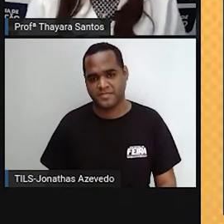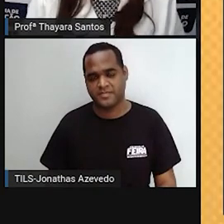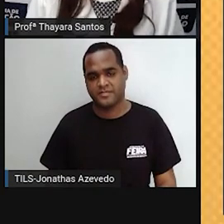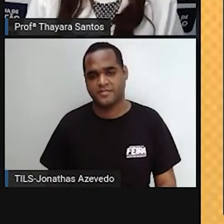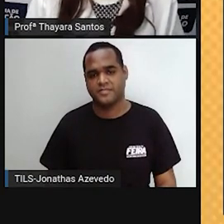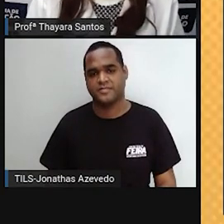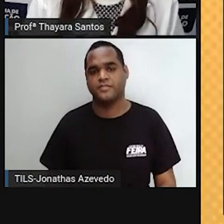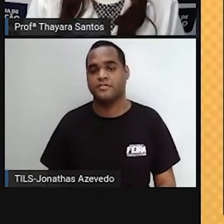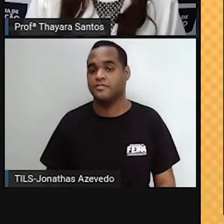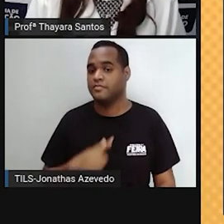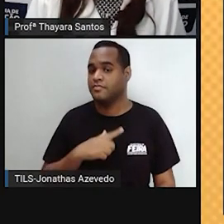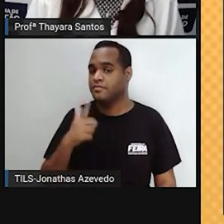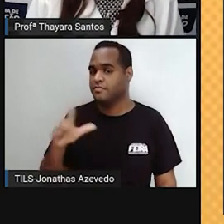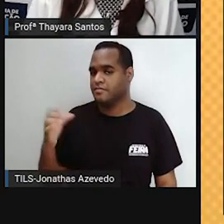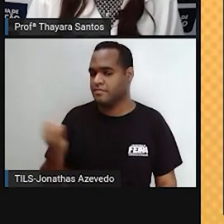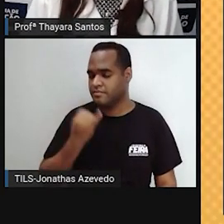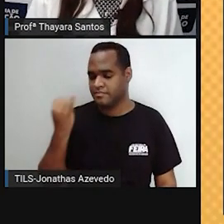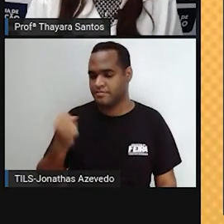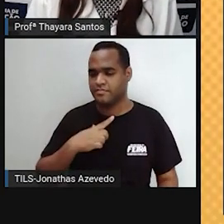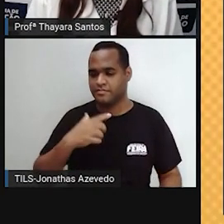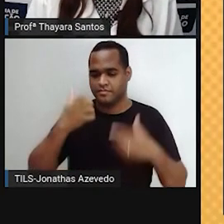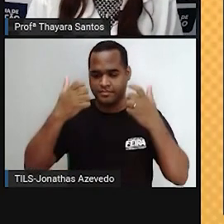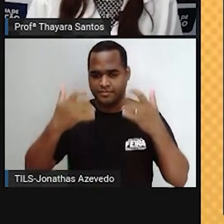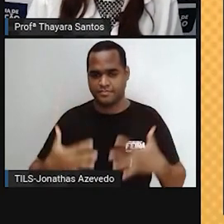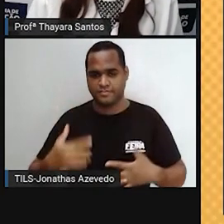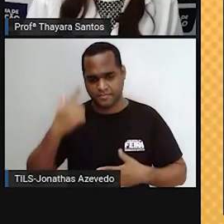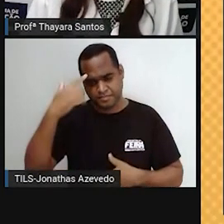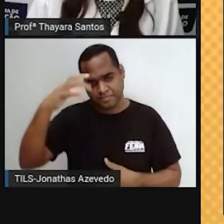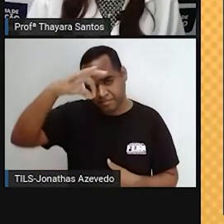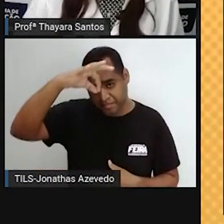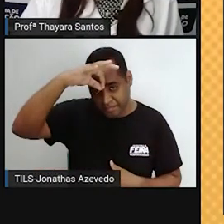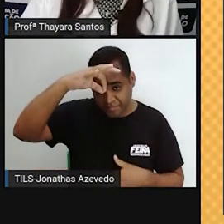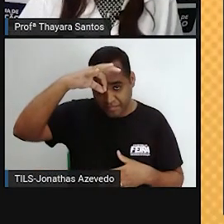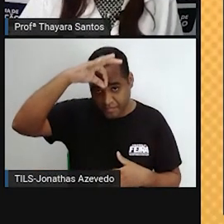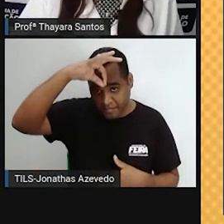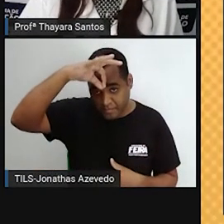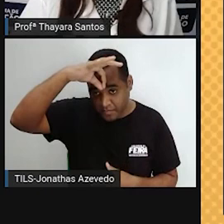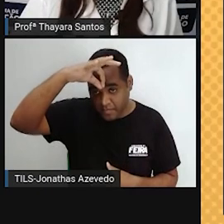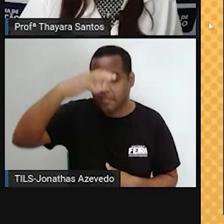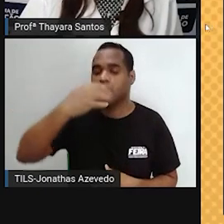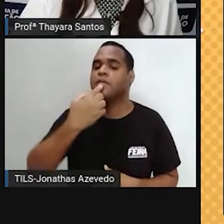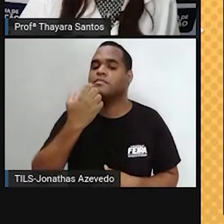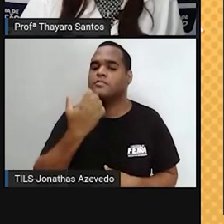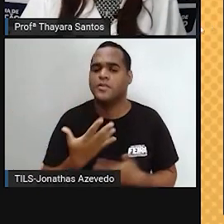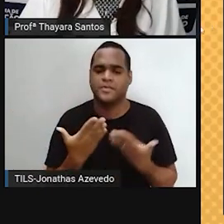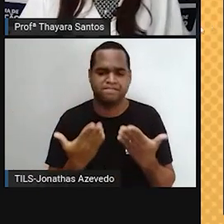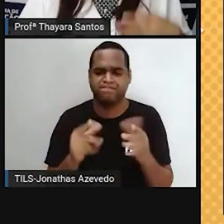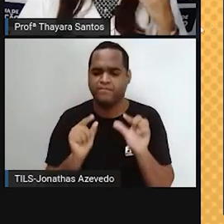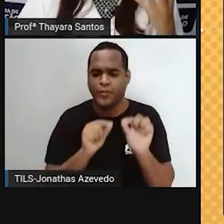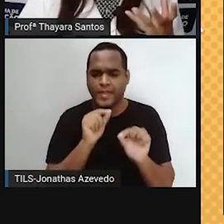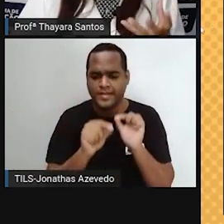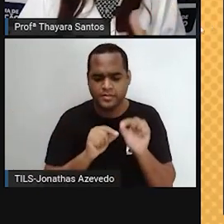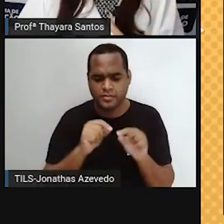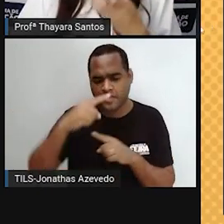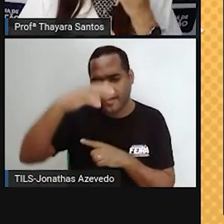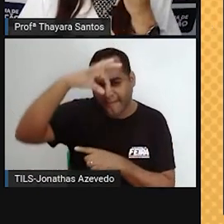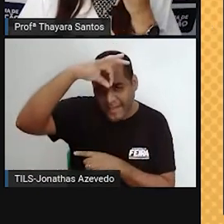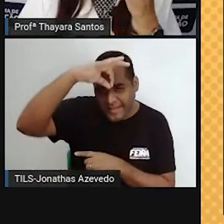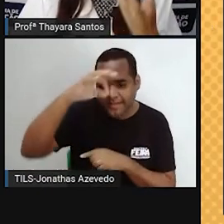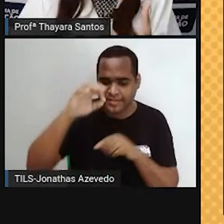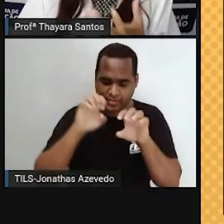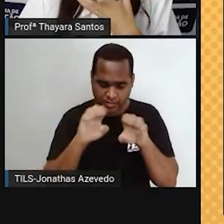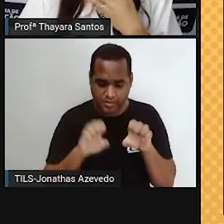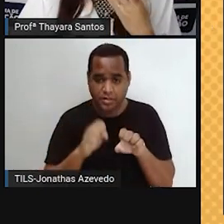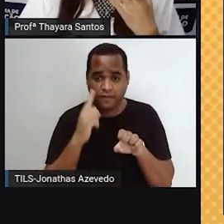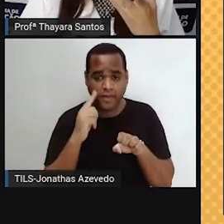Agora, gente vai falar sobre o canal vaginal, né? vagina. Que muita gente acha que a vagina é a estrutura